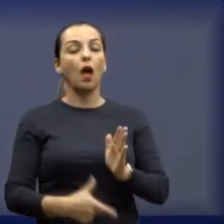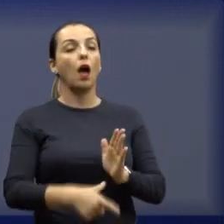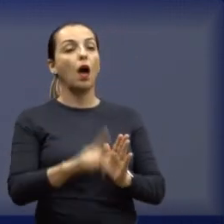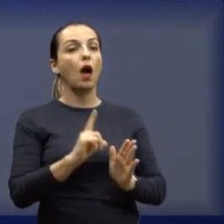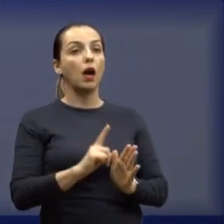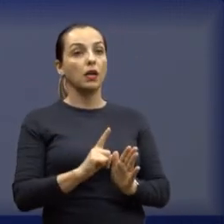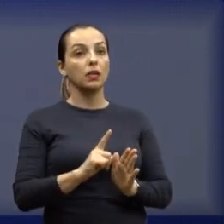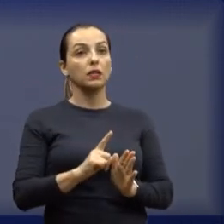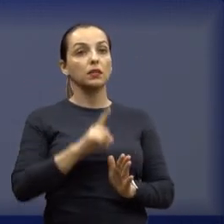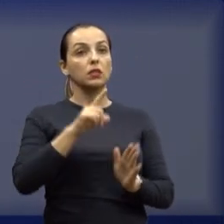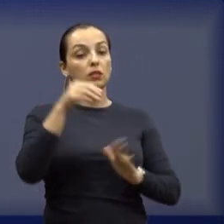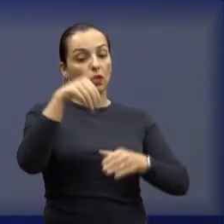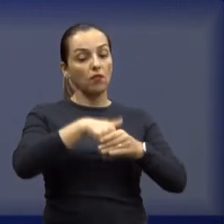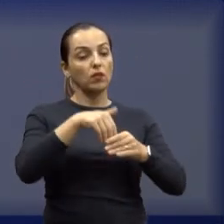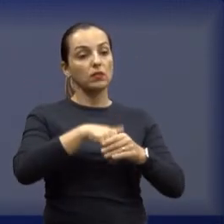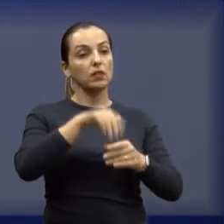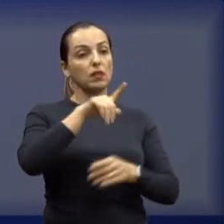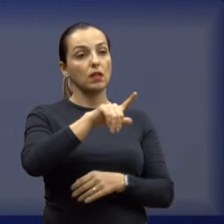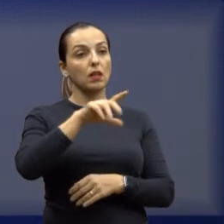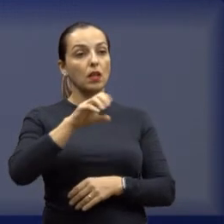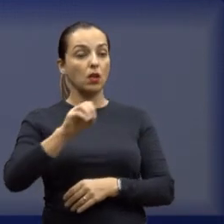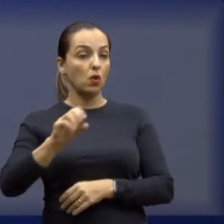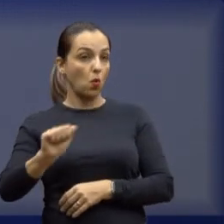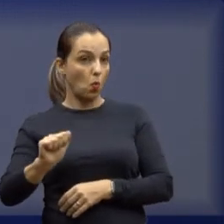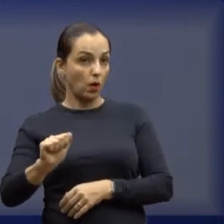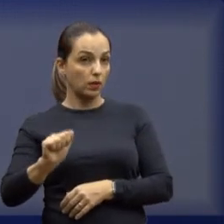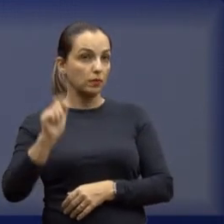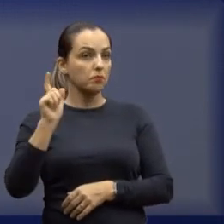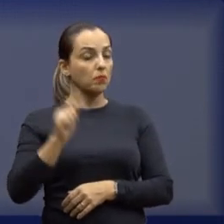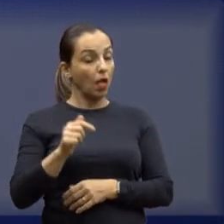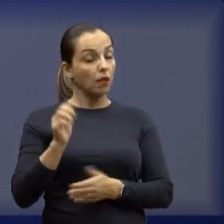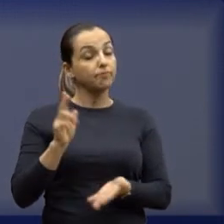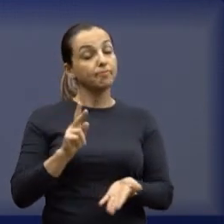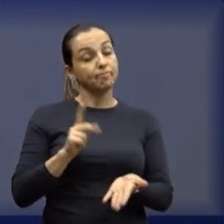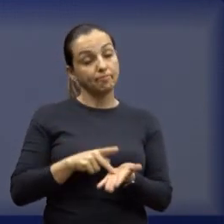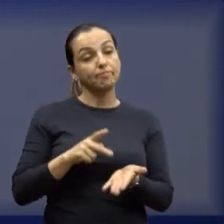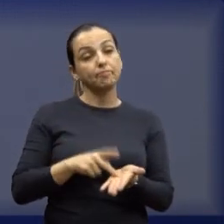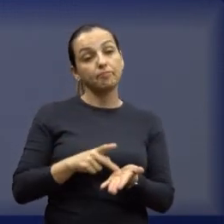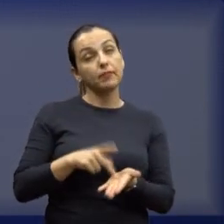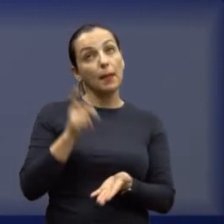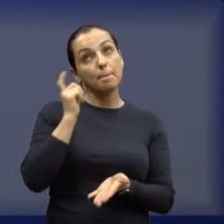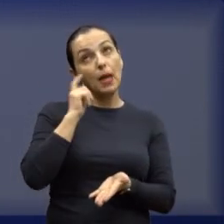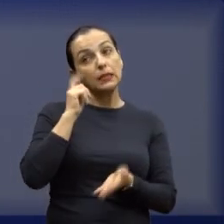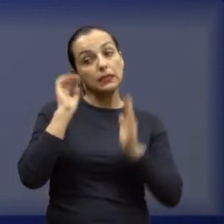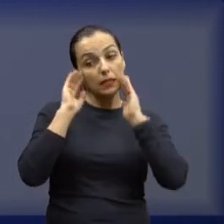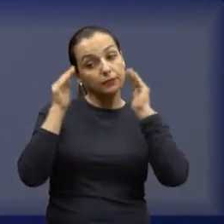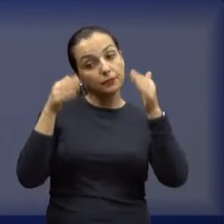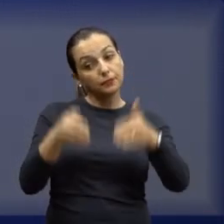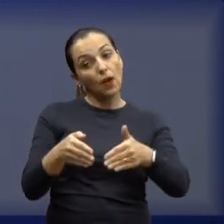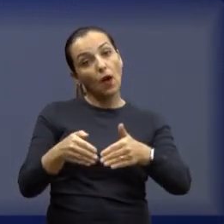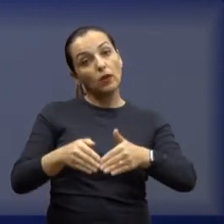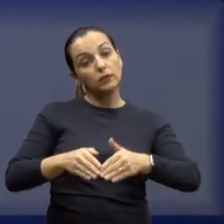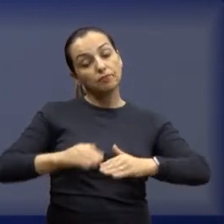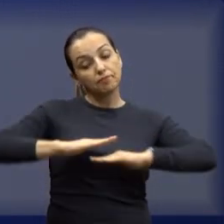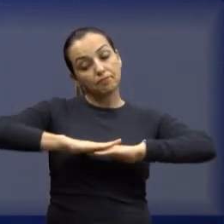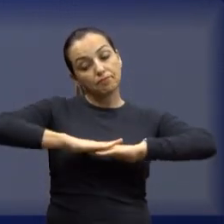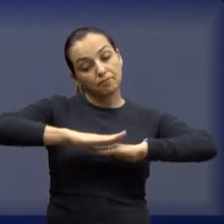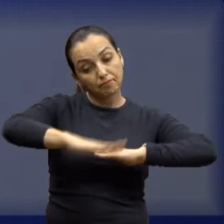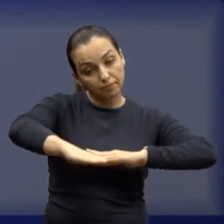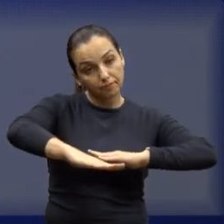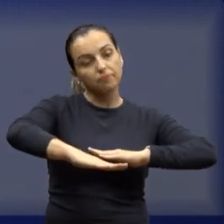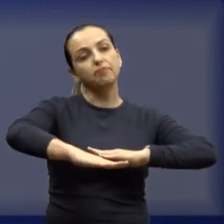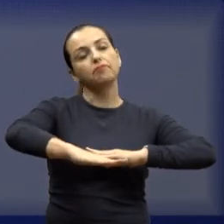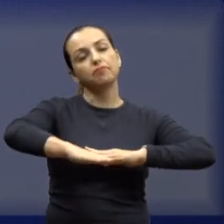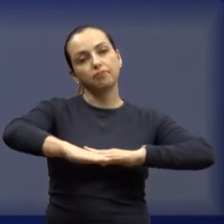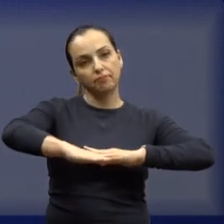OUA, né? Da votação do orçamento anual. Então, obviamente, assim, poderiam ter pensado em incluir, né? Essa rua